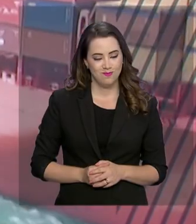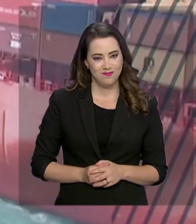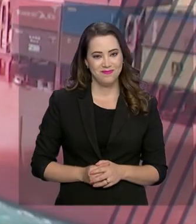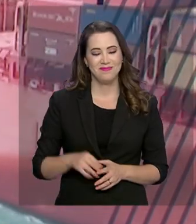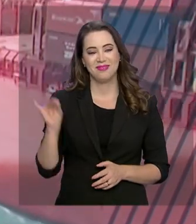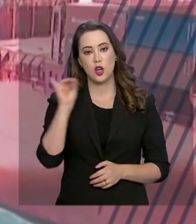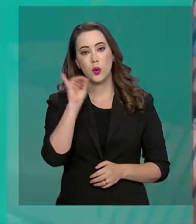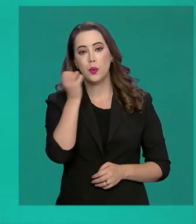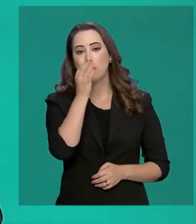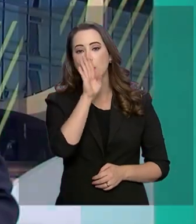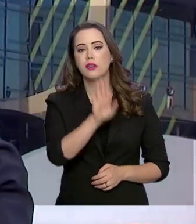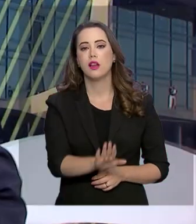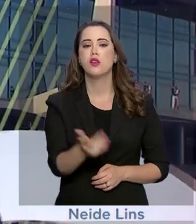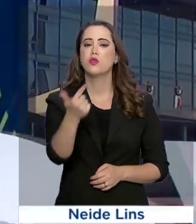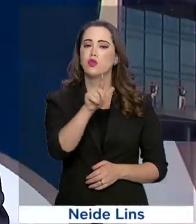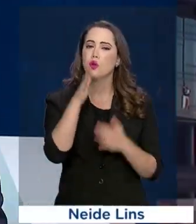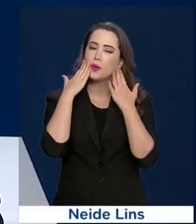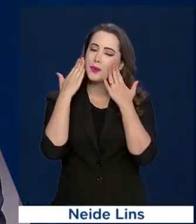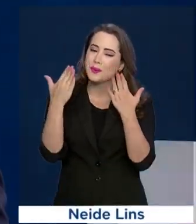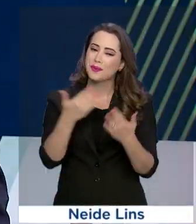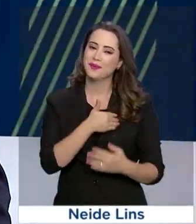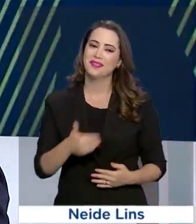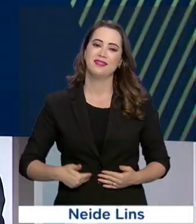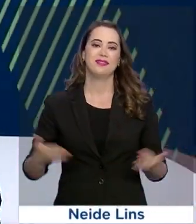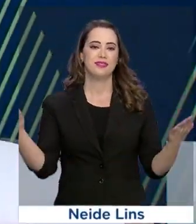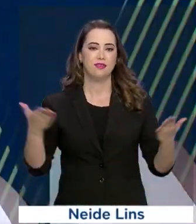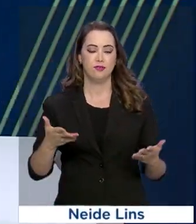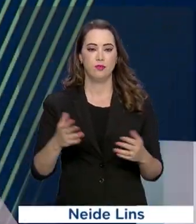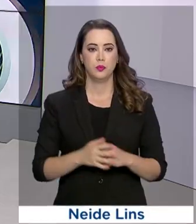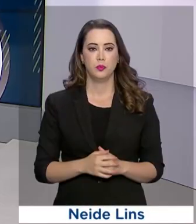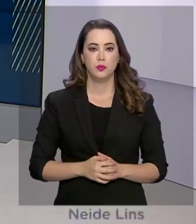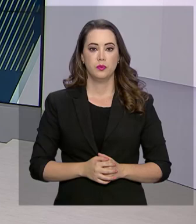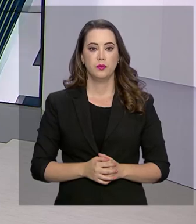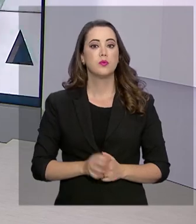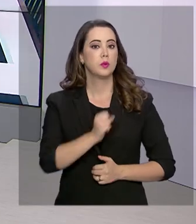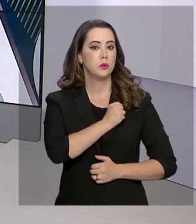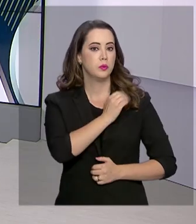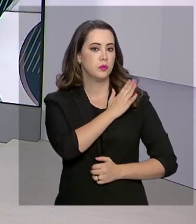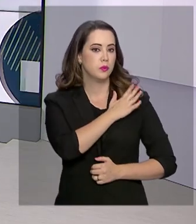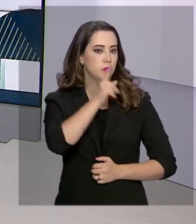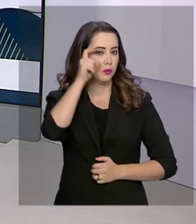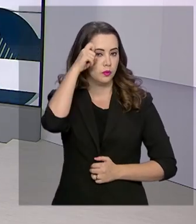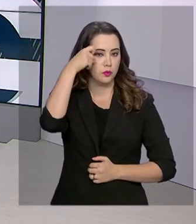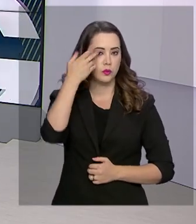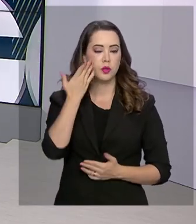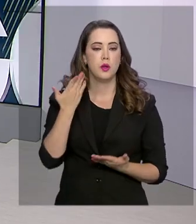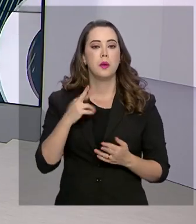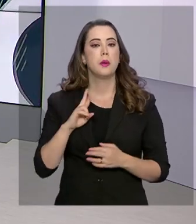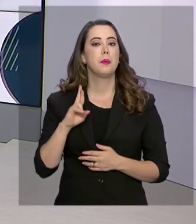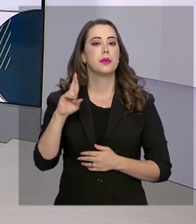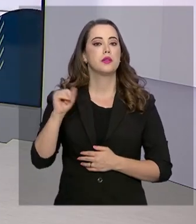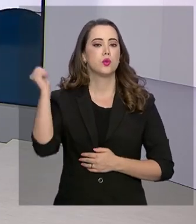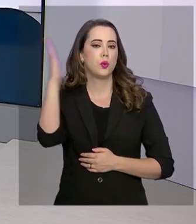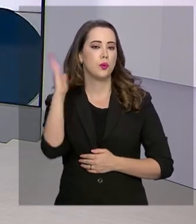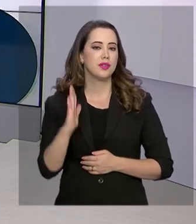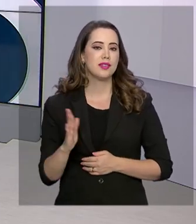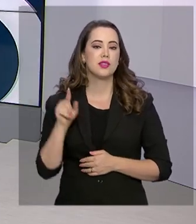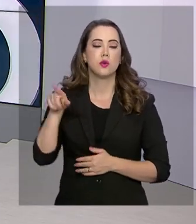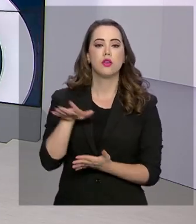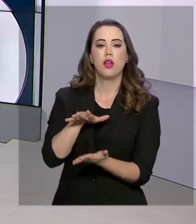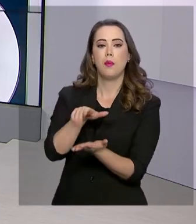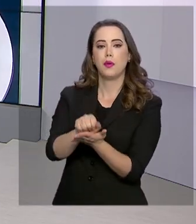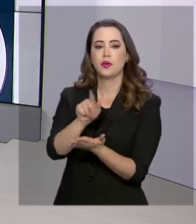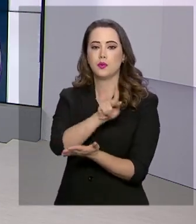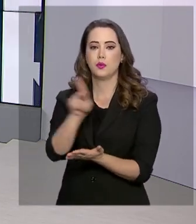Olá, boa tarde. Já está no ar mais um Governo Agora. O vice-presidente Hamilton Mourão representou hoje o Brasil